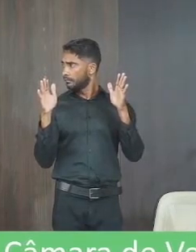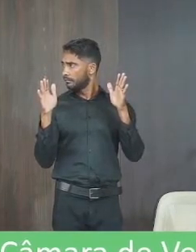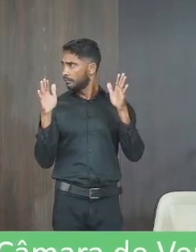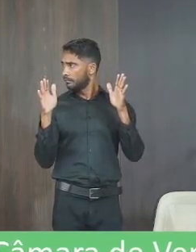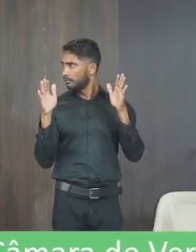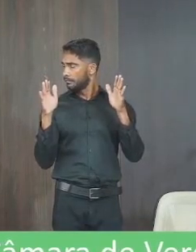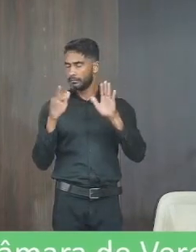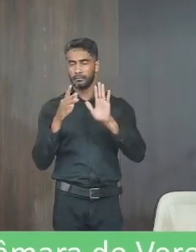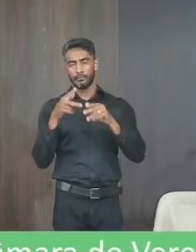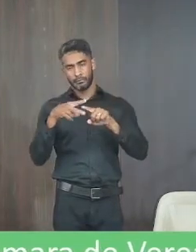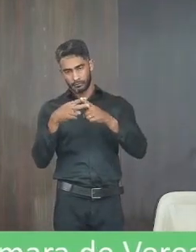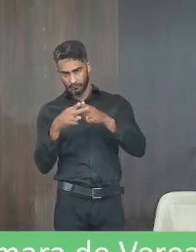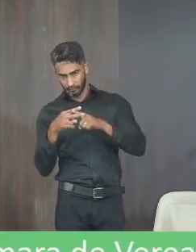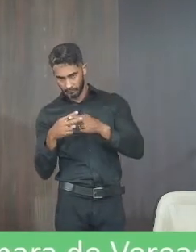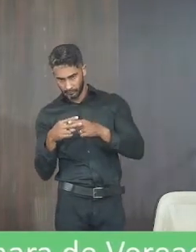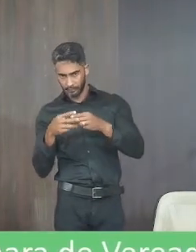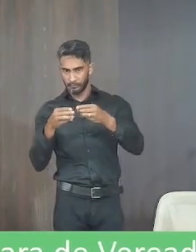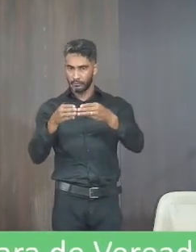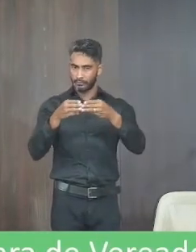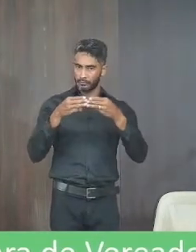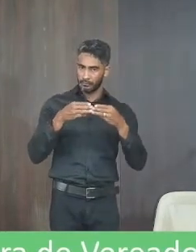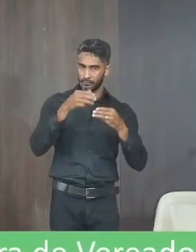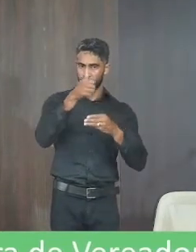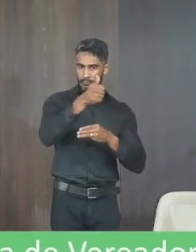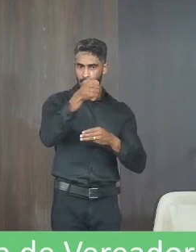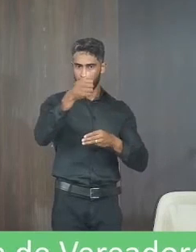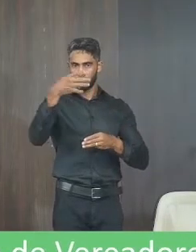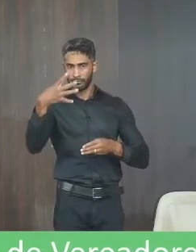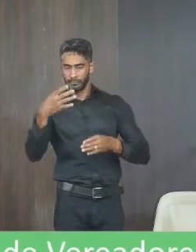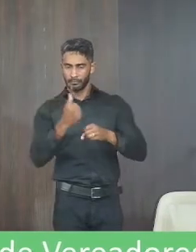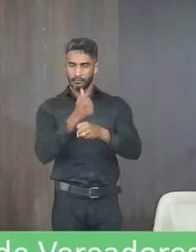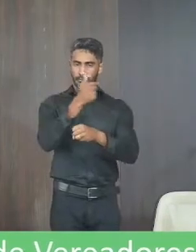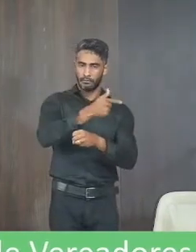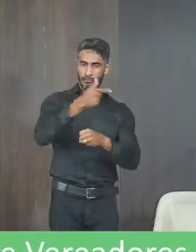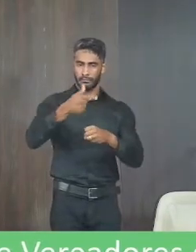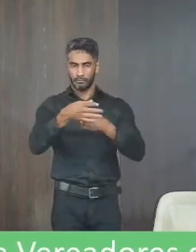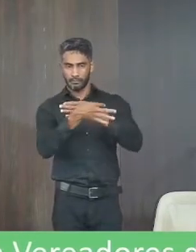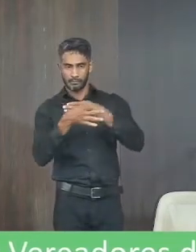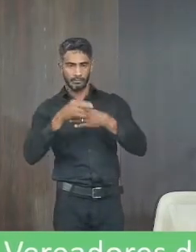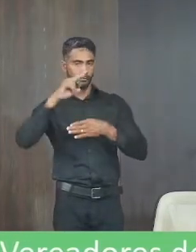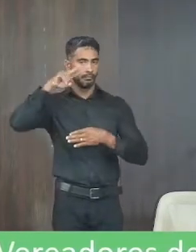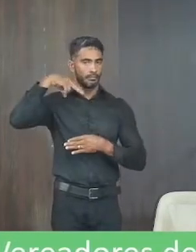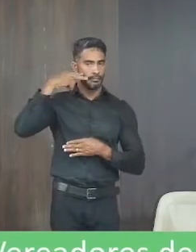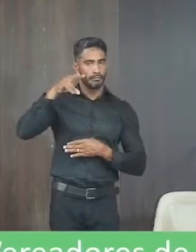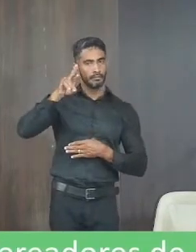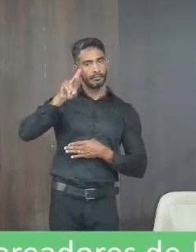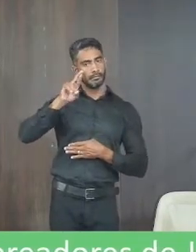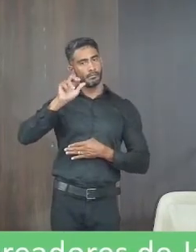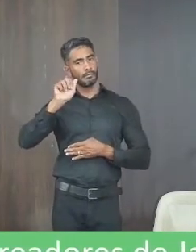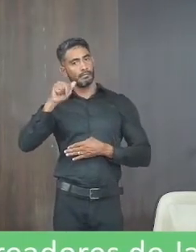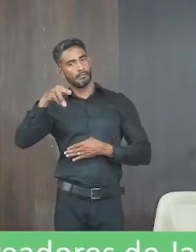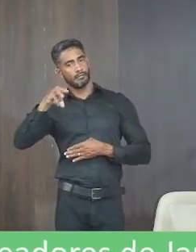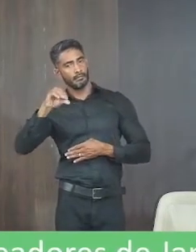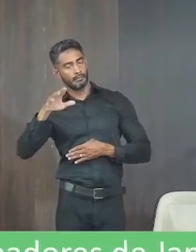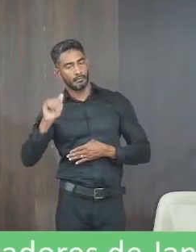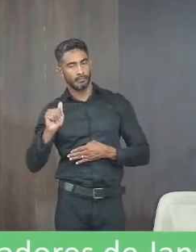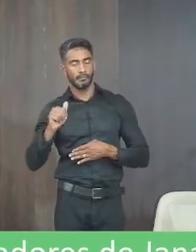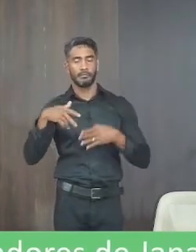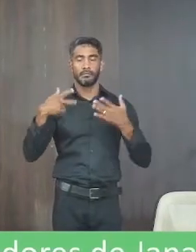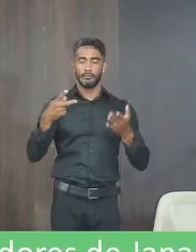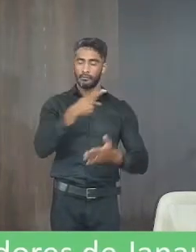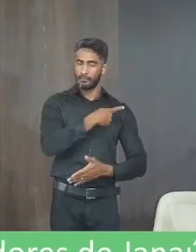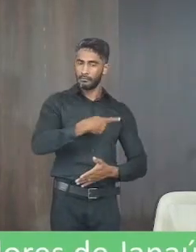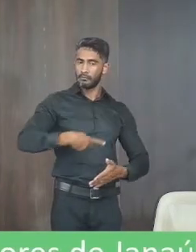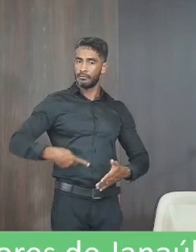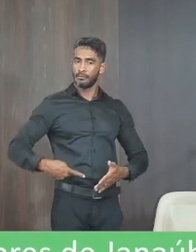retificando aqui moção 114 2022 autoria vereadora carmelina romana da silva teixeira excelentia senhor